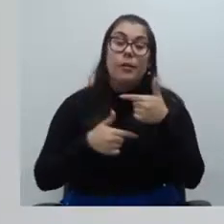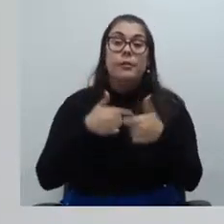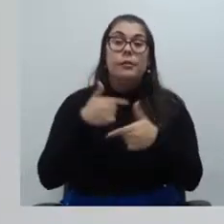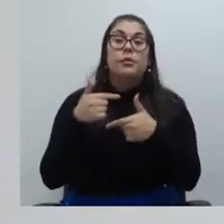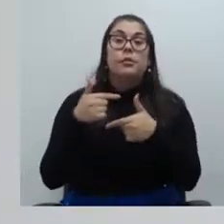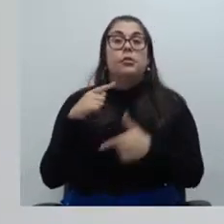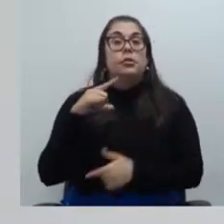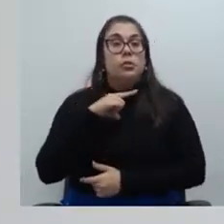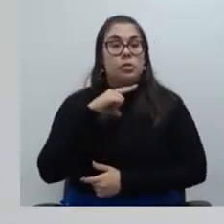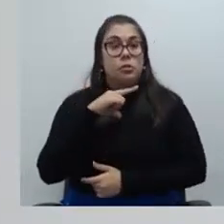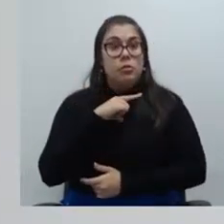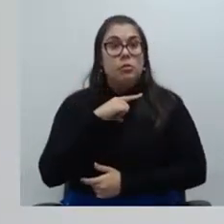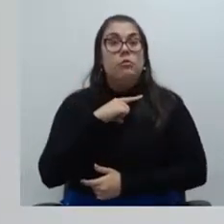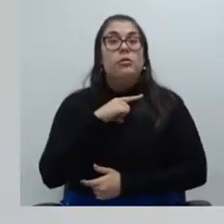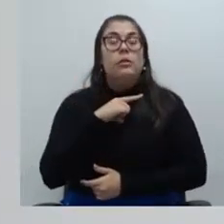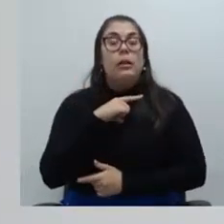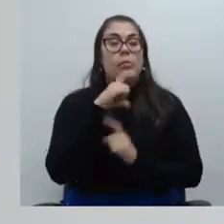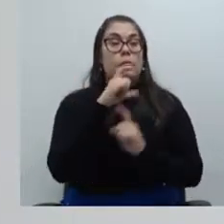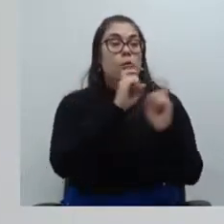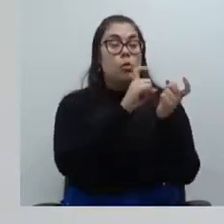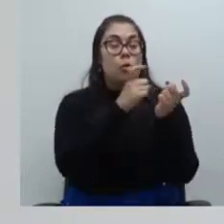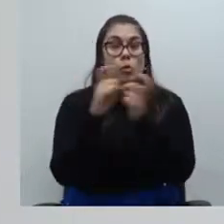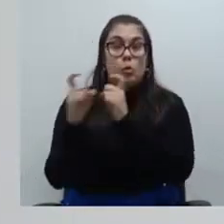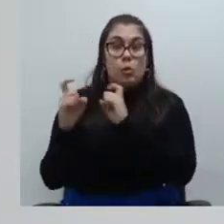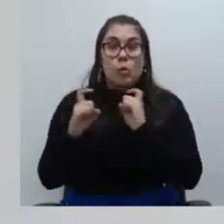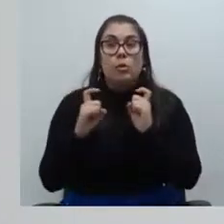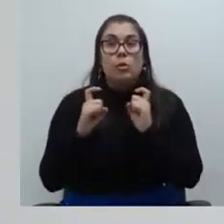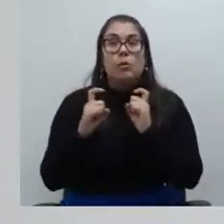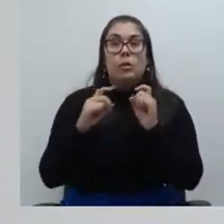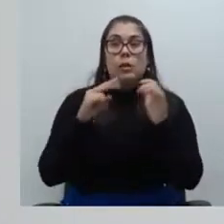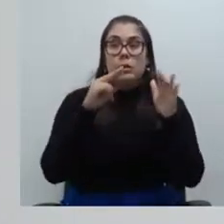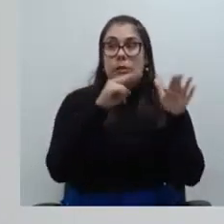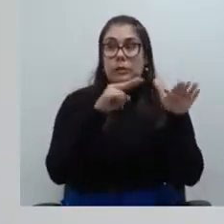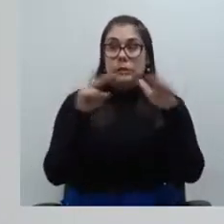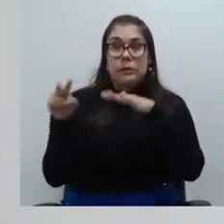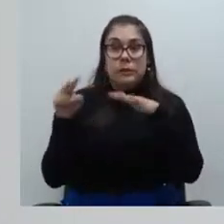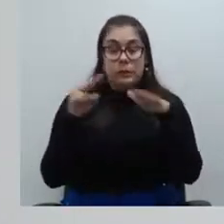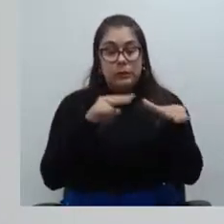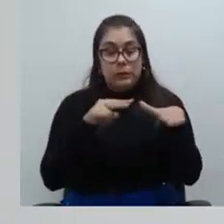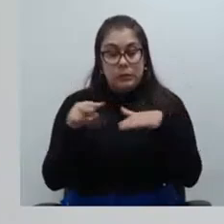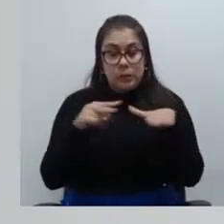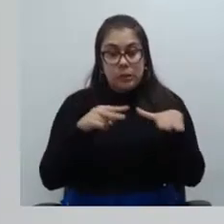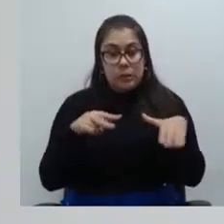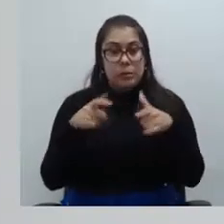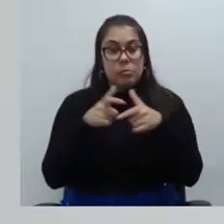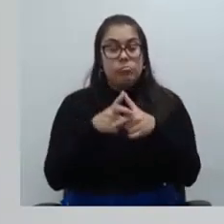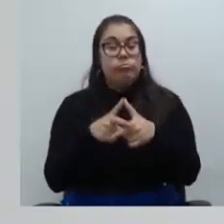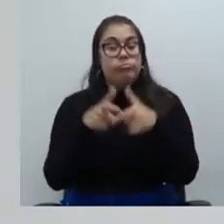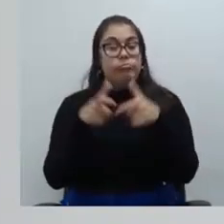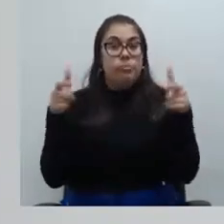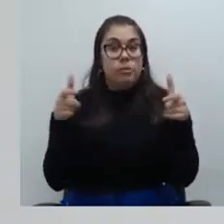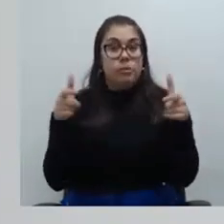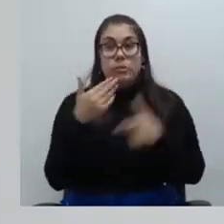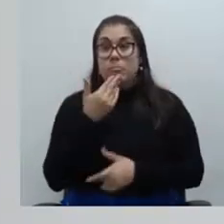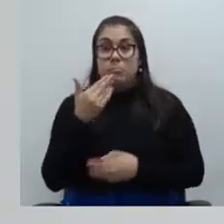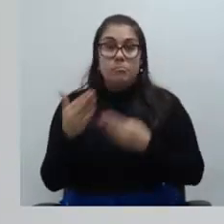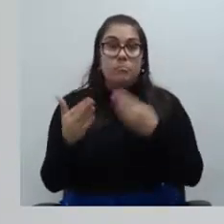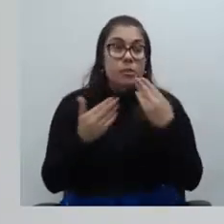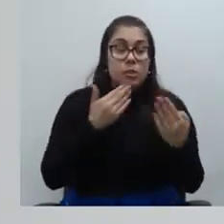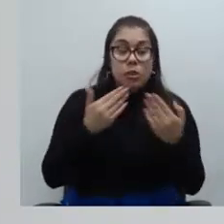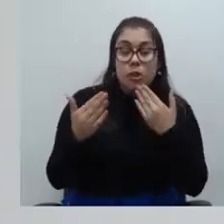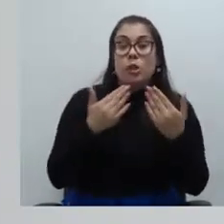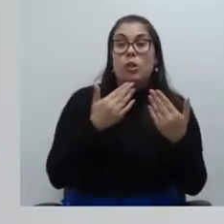sessões praticamente que nos tomam a semana toda com expansão e diversos pedidos para serem